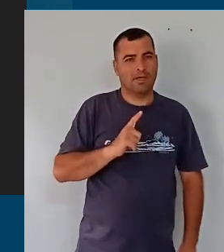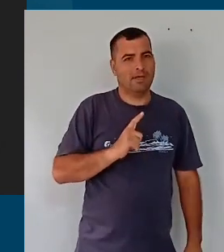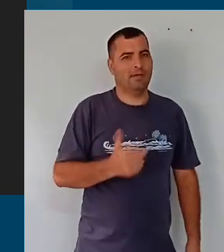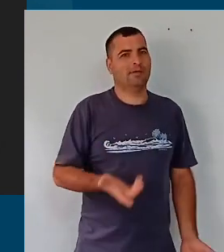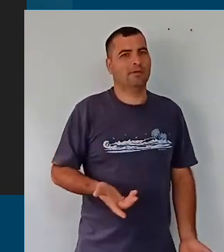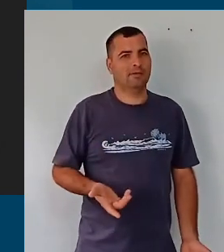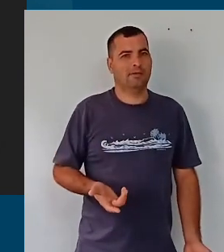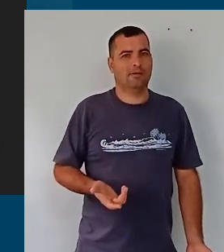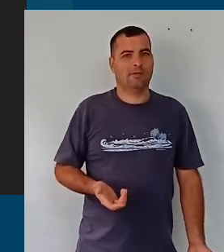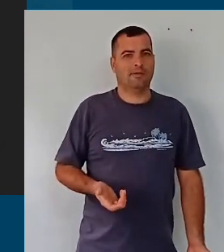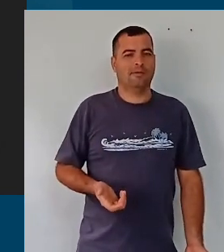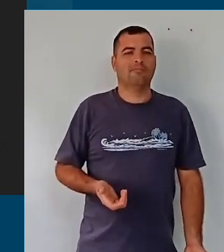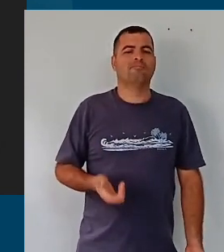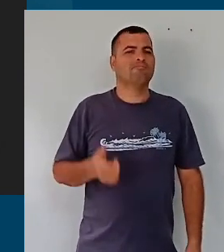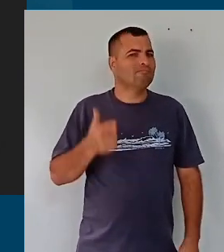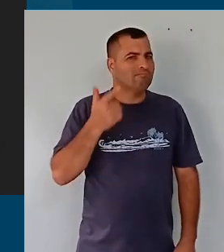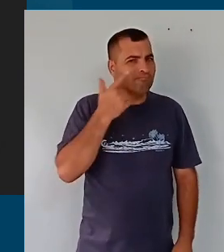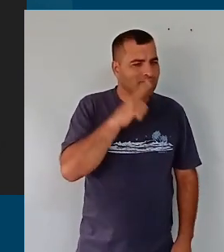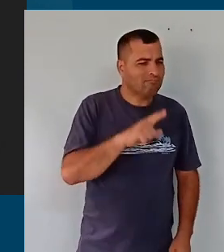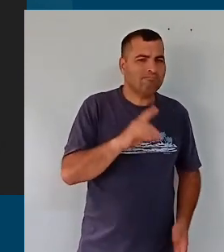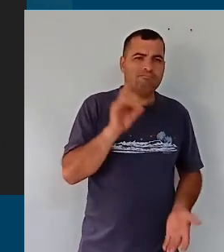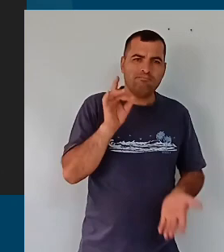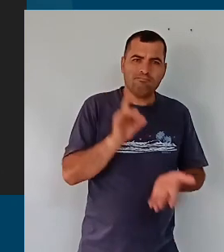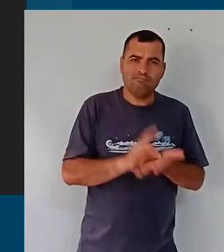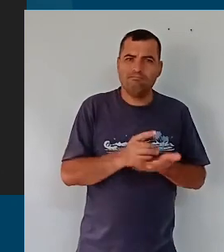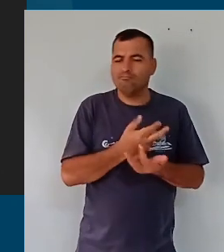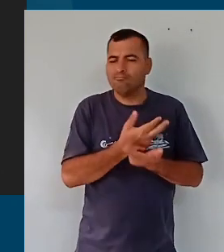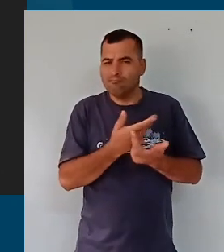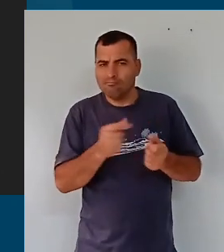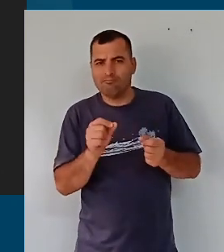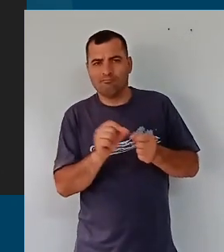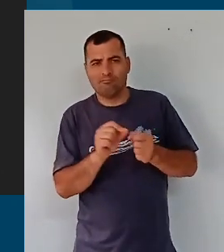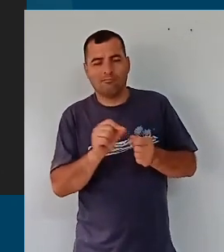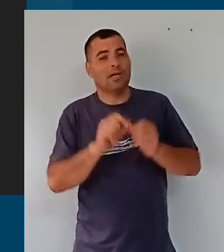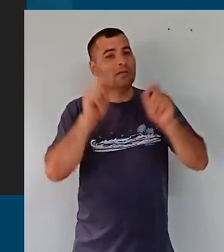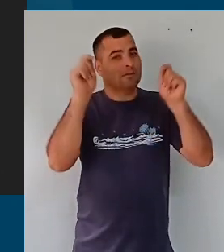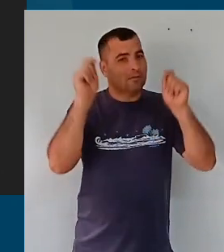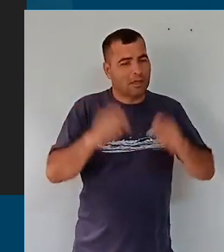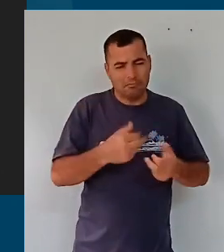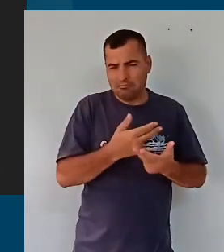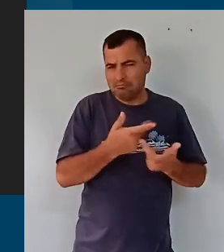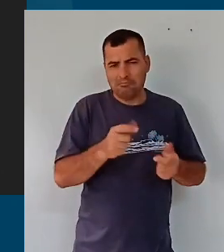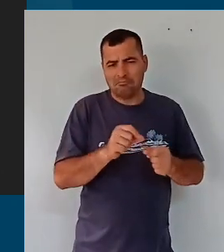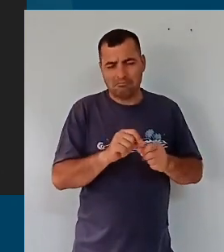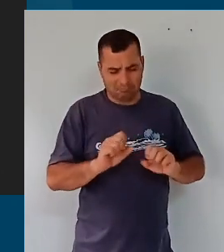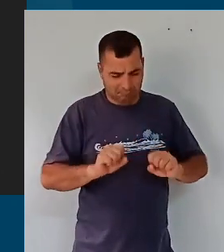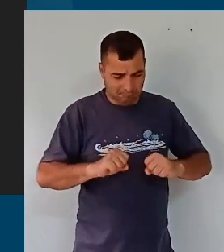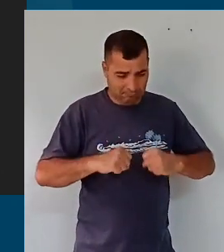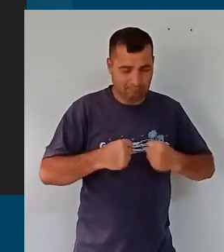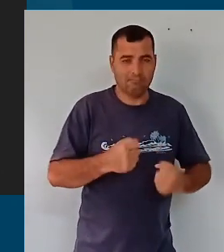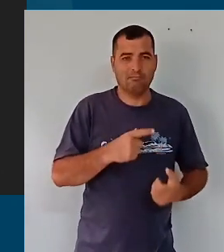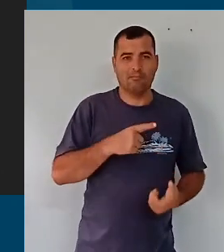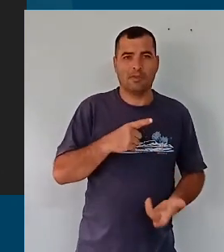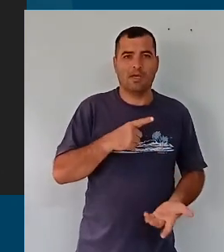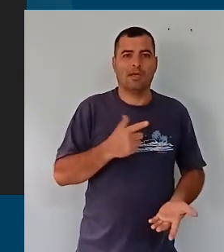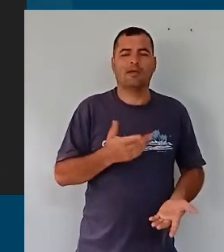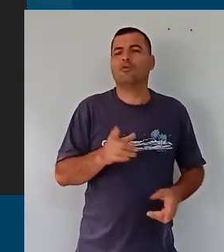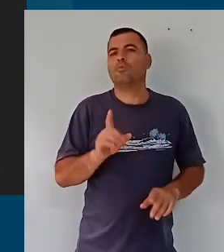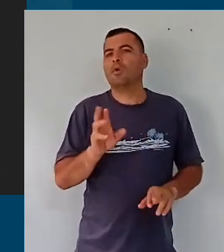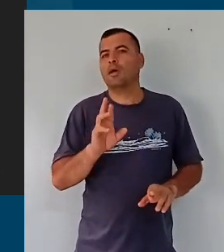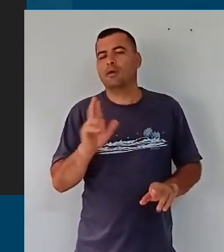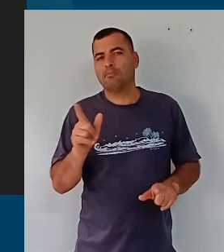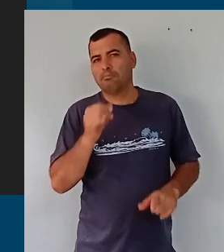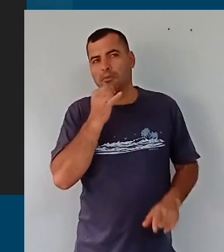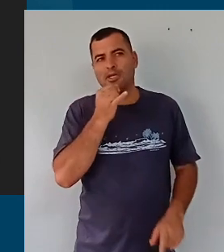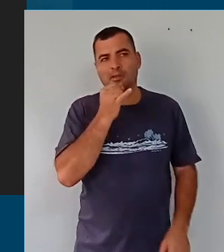com grandes localismos, com grandes potenciais, então, nada mais, não é trazer